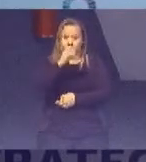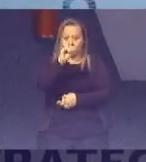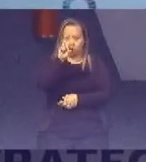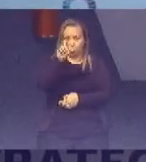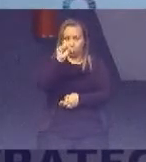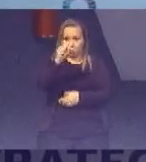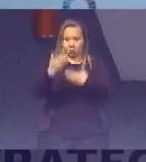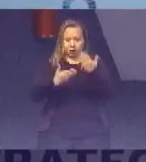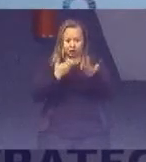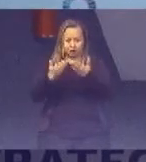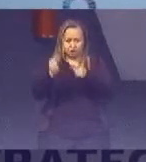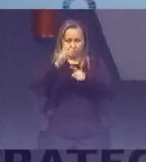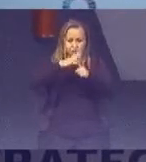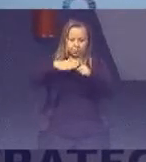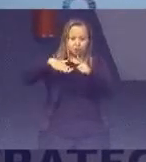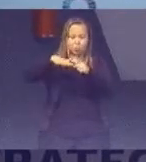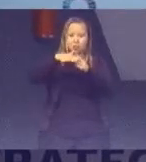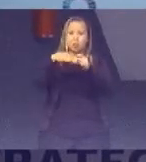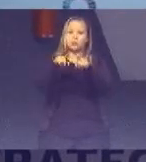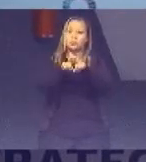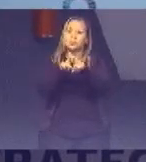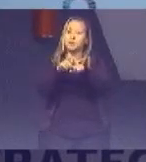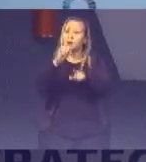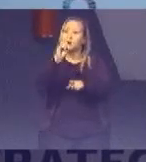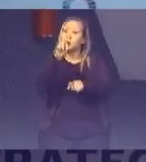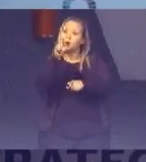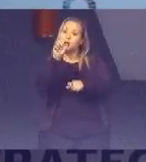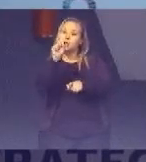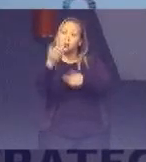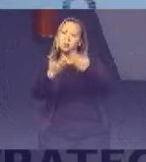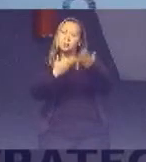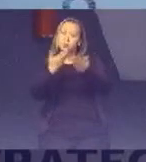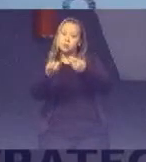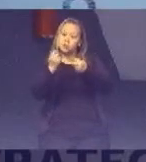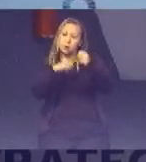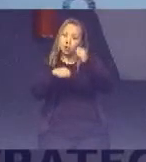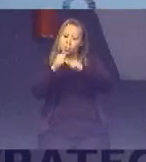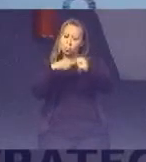relacionados à sociedade E aqui os ODSs relacionados à economia